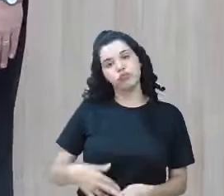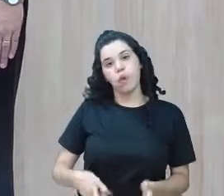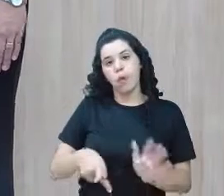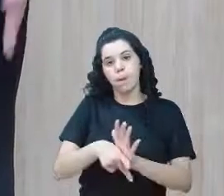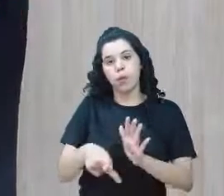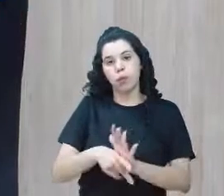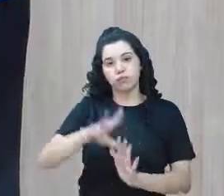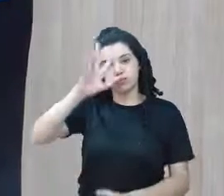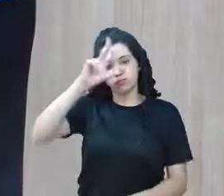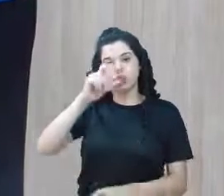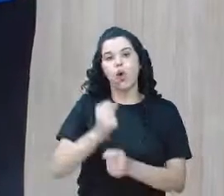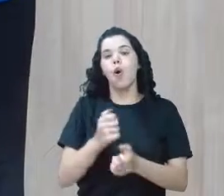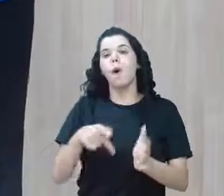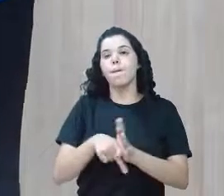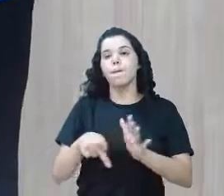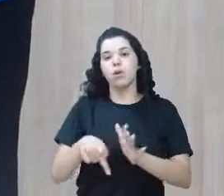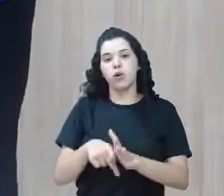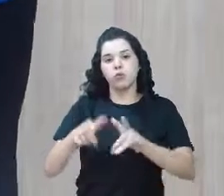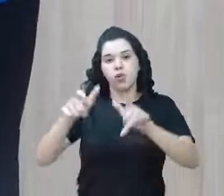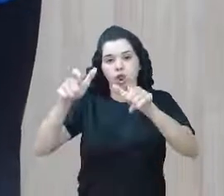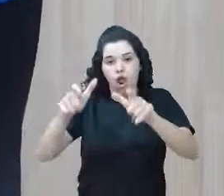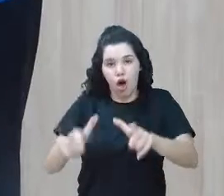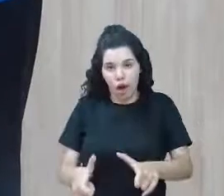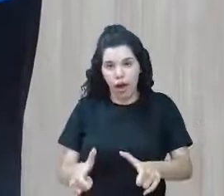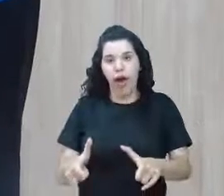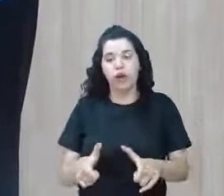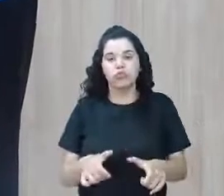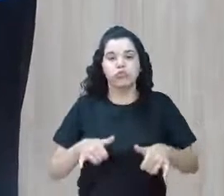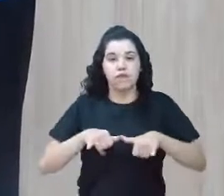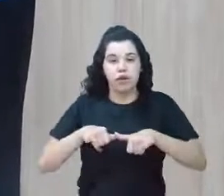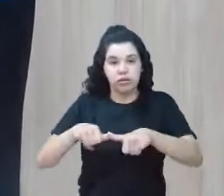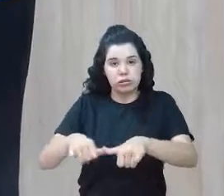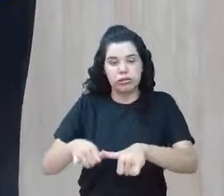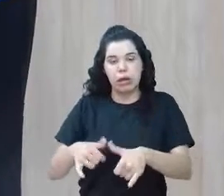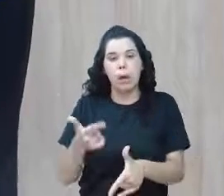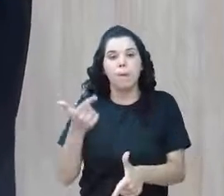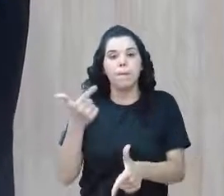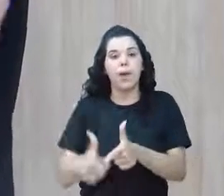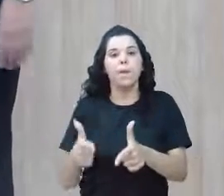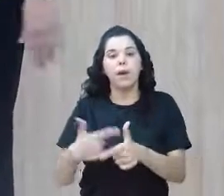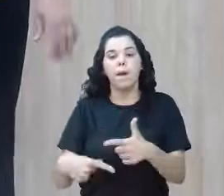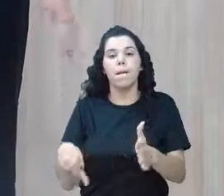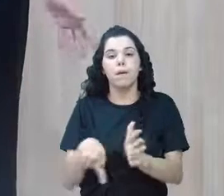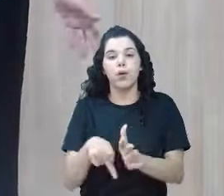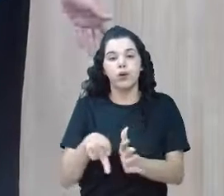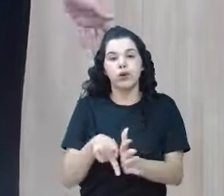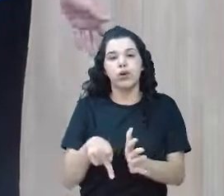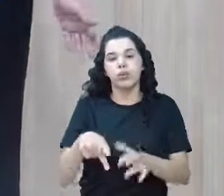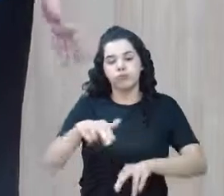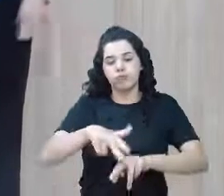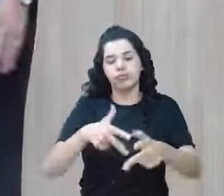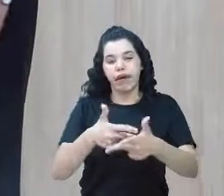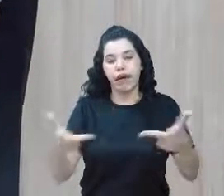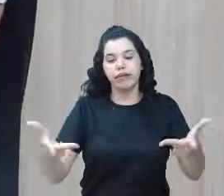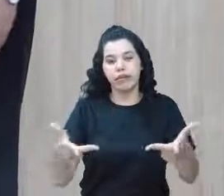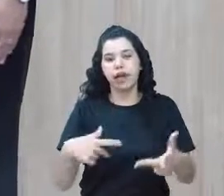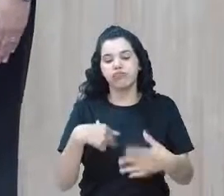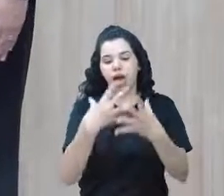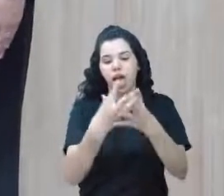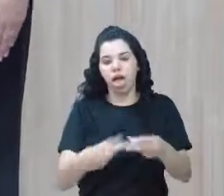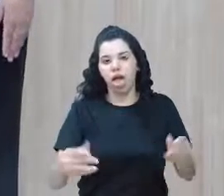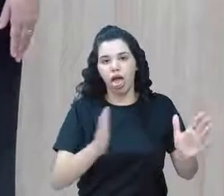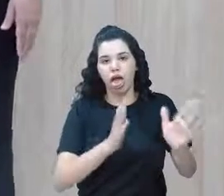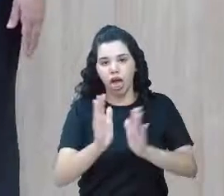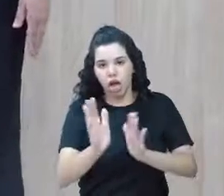está com problemas no seu vencimento de alguns produtos. Ele não consegue vendê-los. As